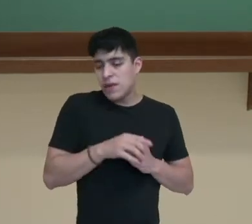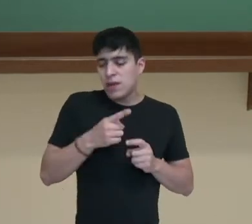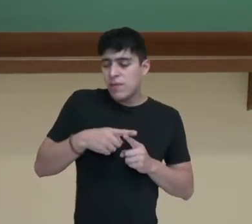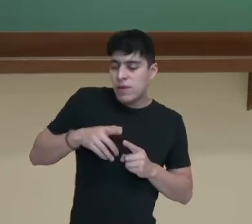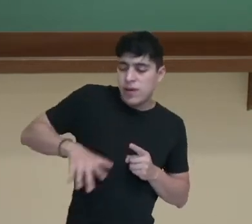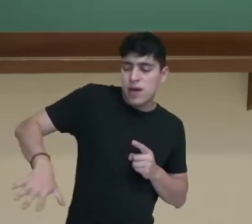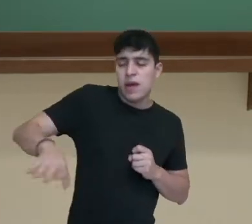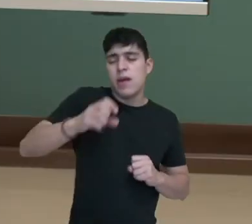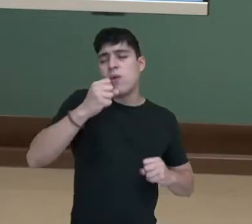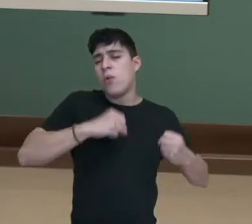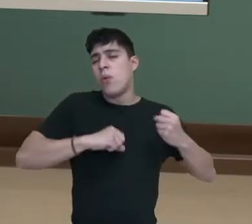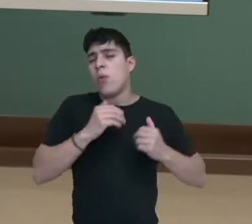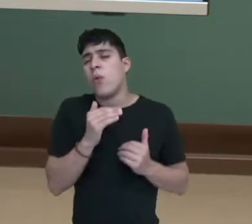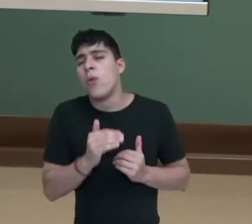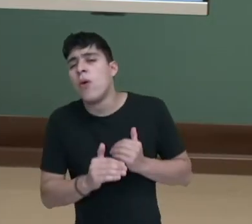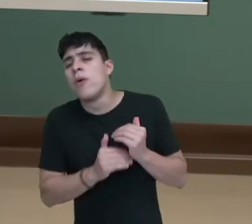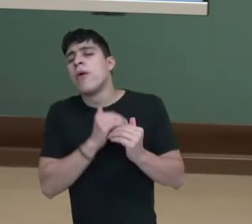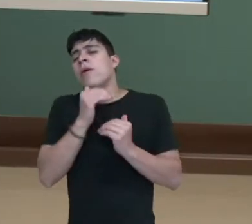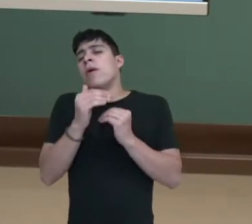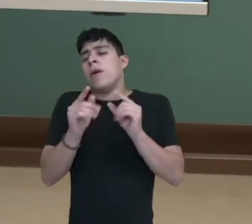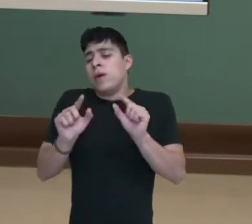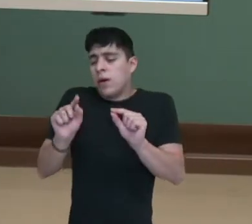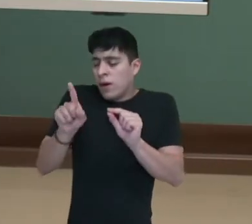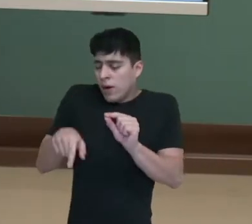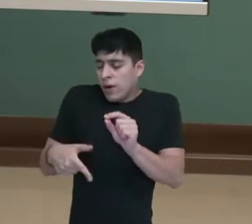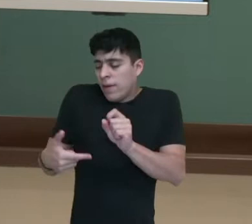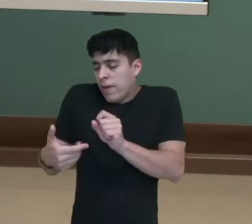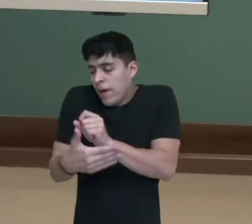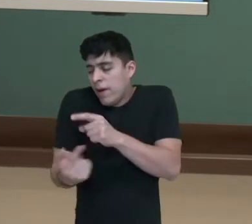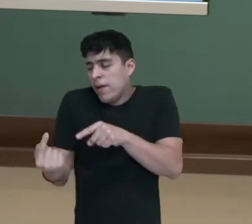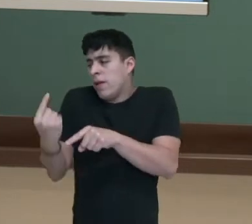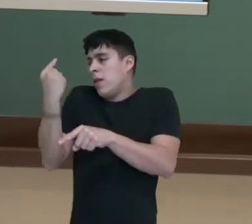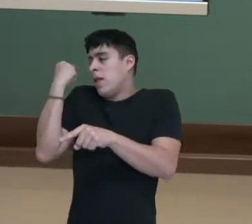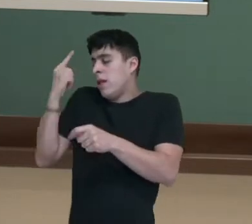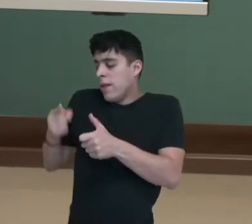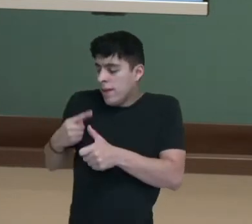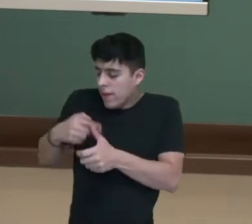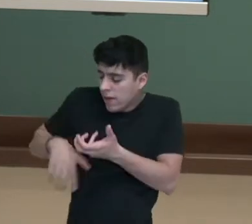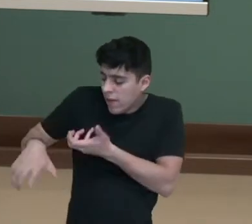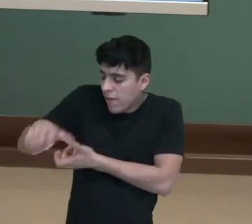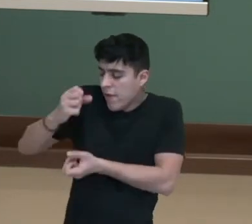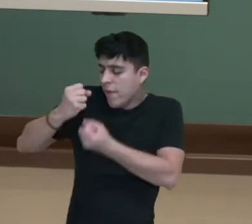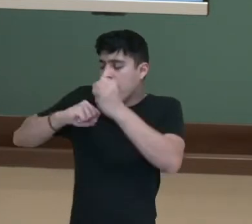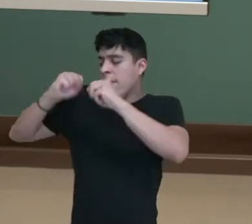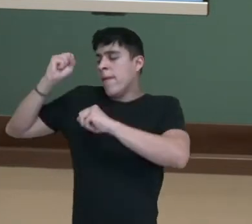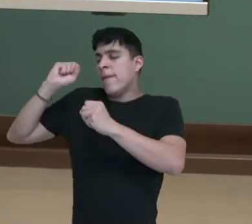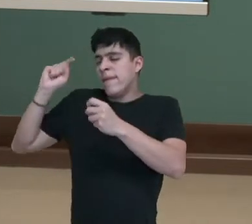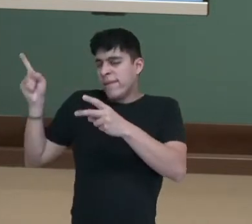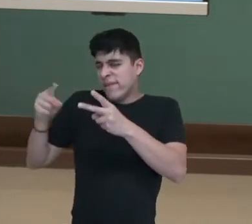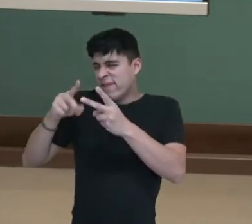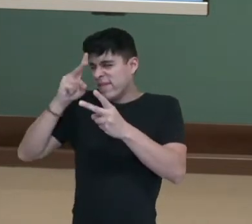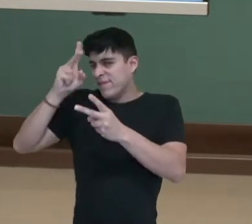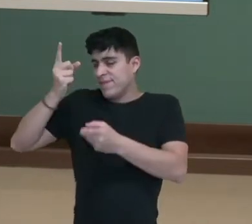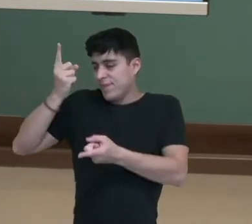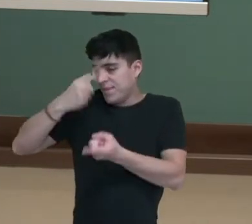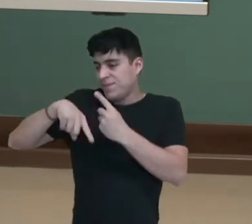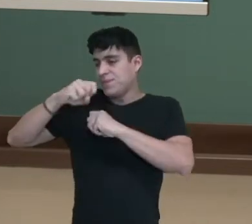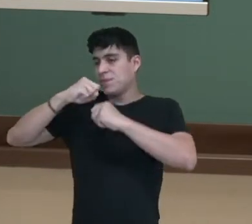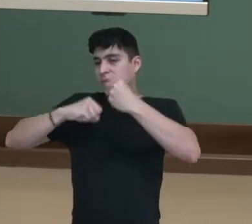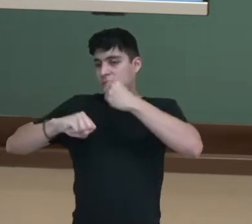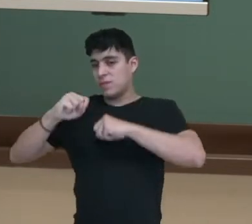se desenvolveu muito calcado já na primeira revolução industrial, mas mais forte na segunda, onde